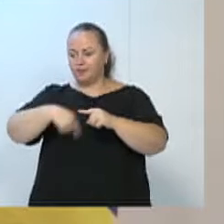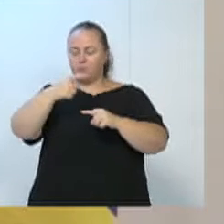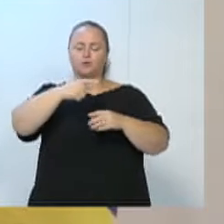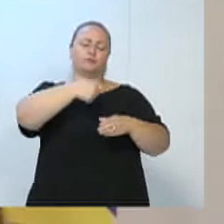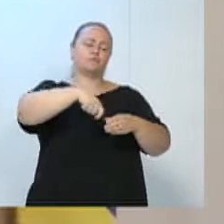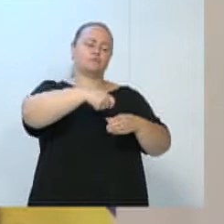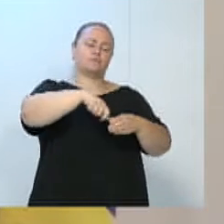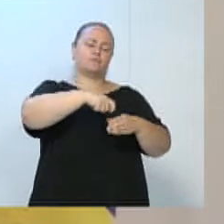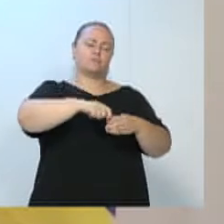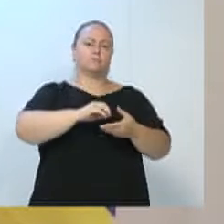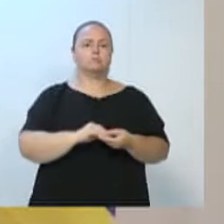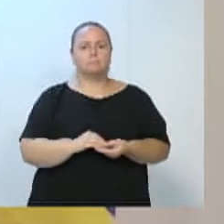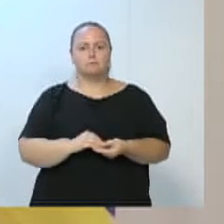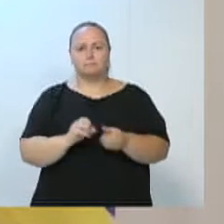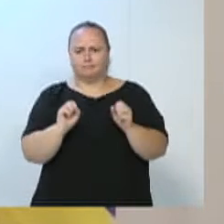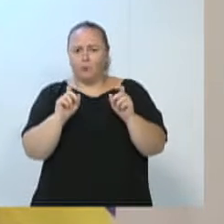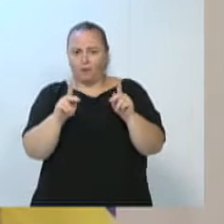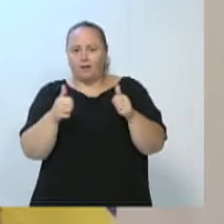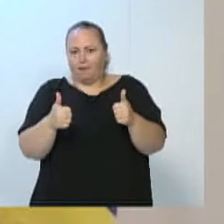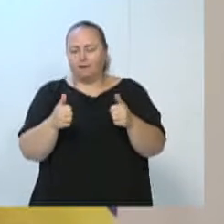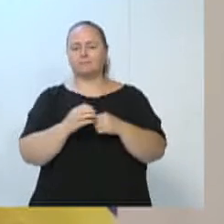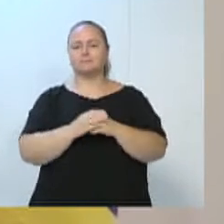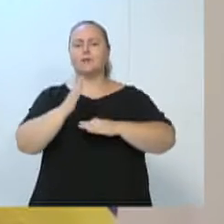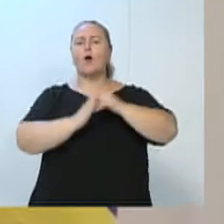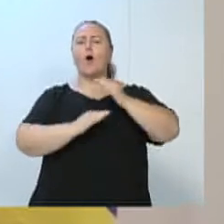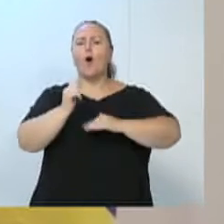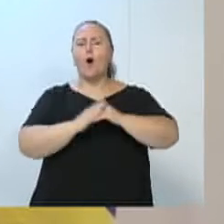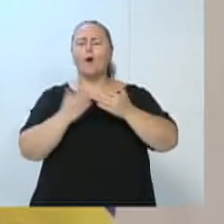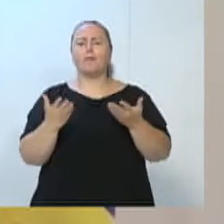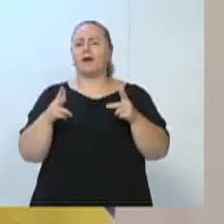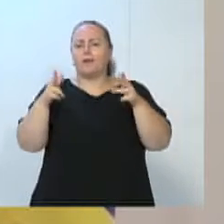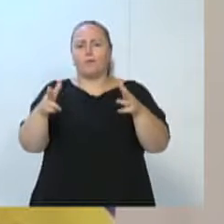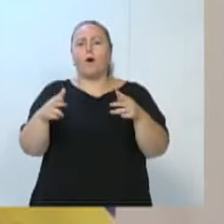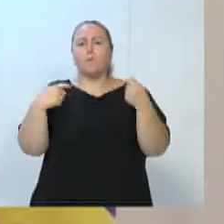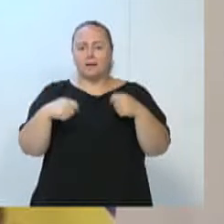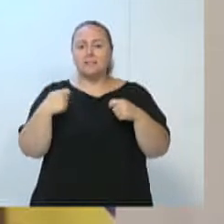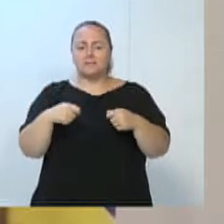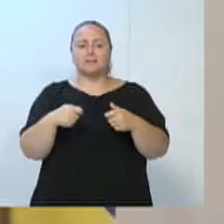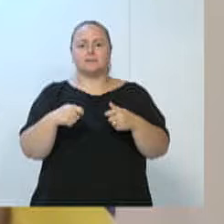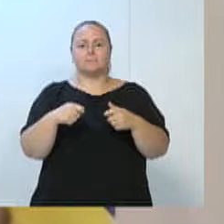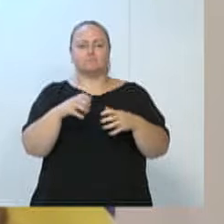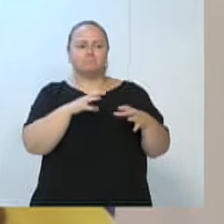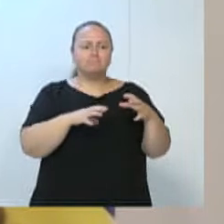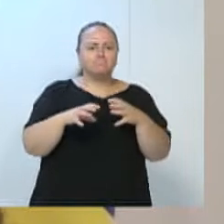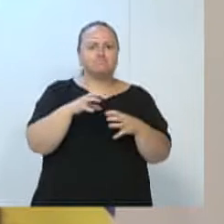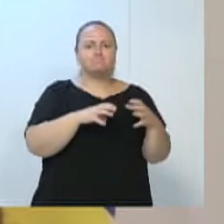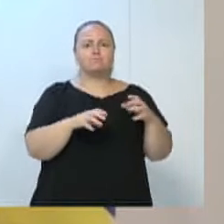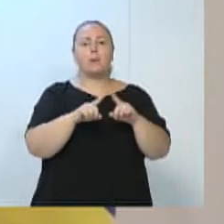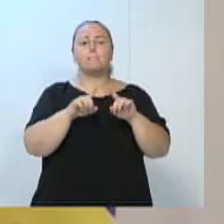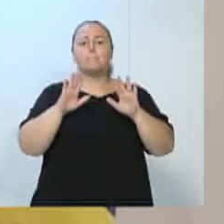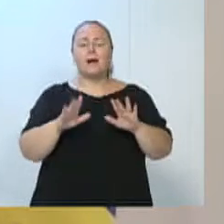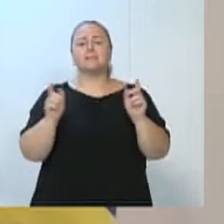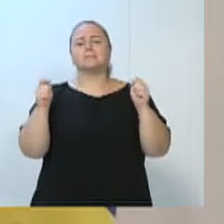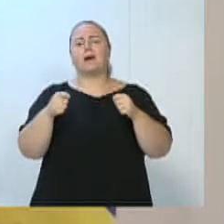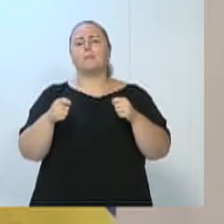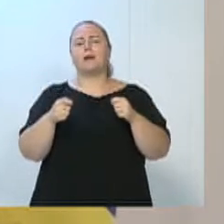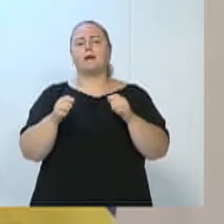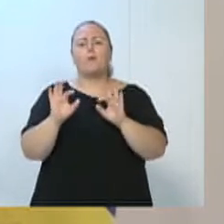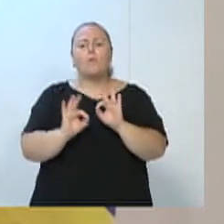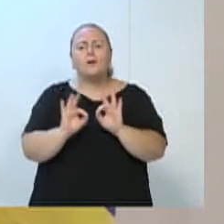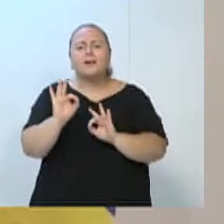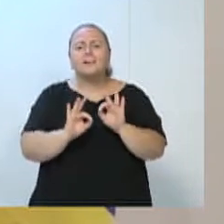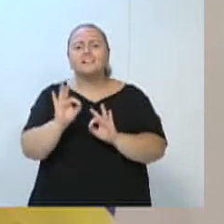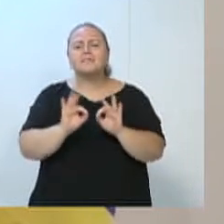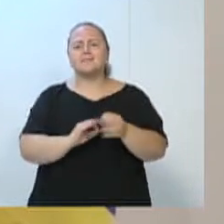pode tomar um pouco de cuidado. E a gente vê as empresas, aqui, desculpa que se tem, é que se há notificações das empresas, eu quero saber